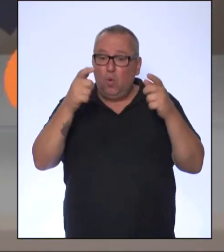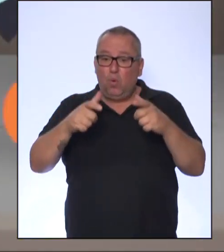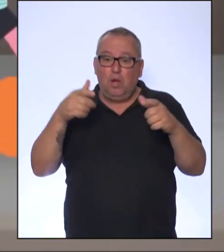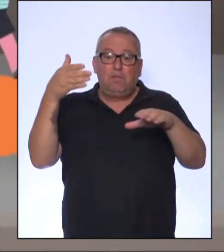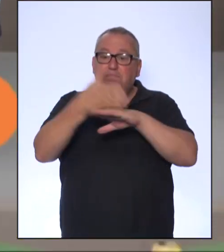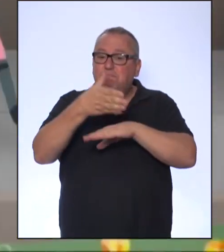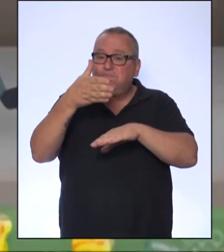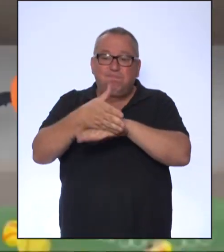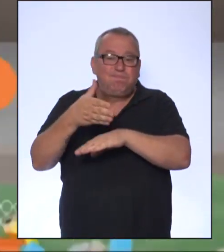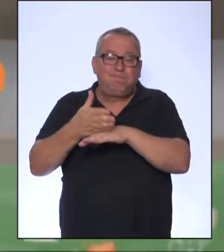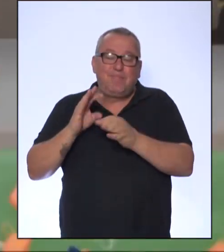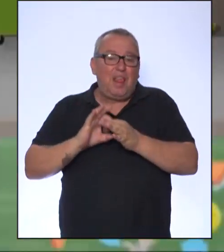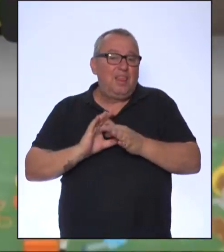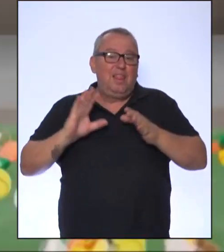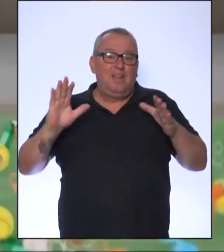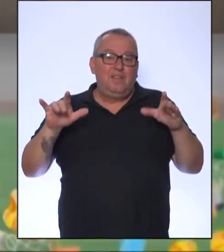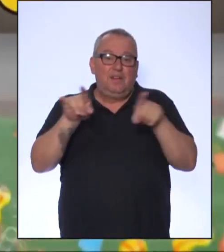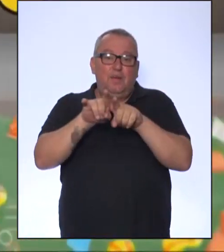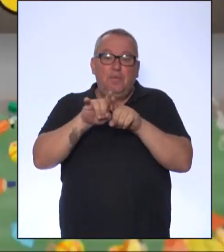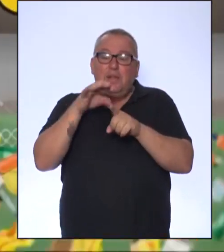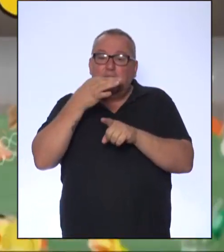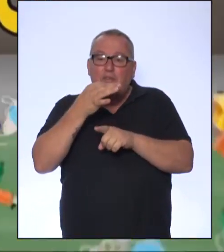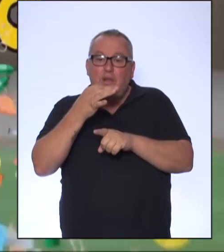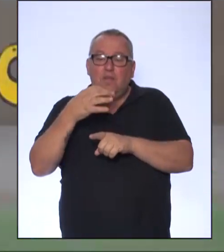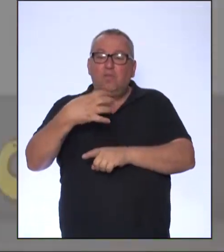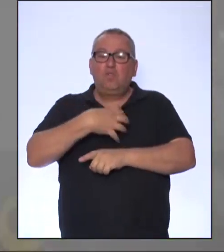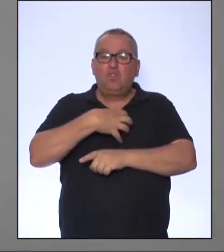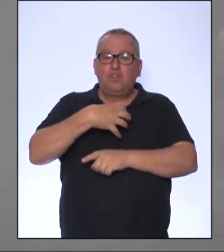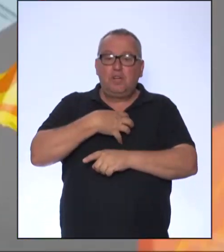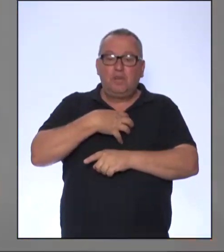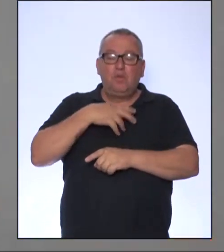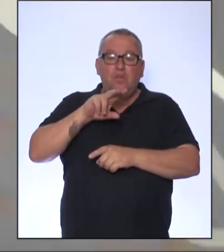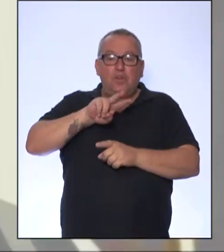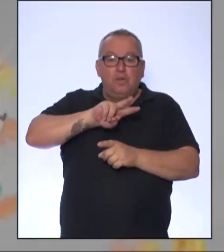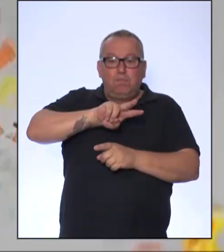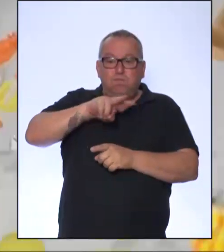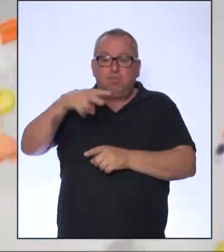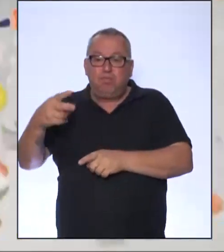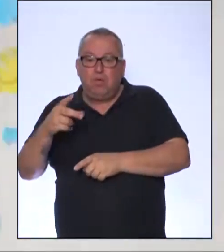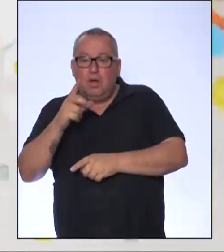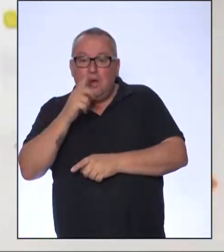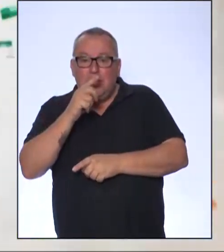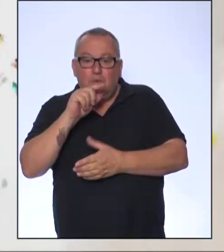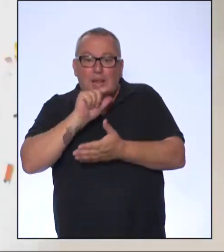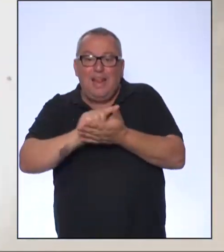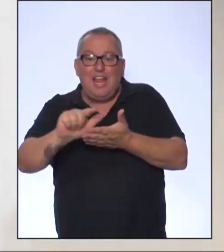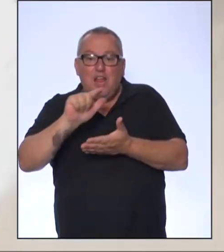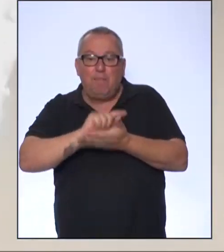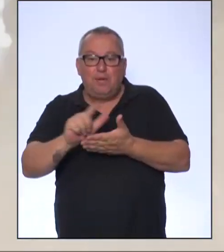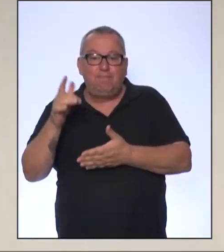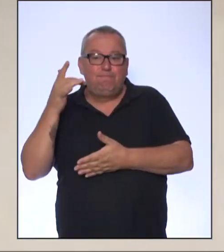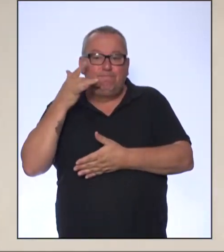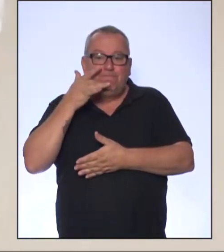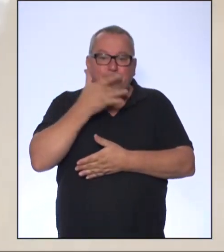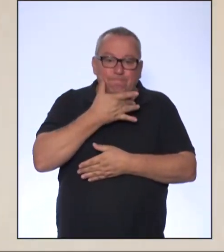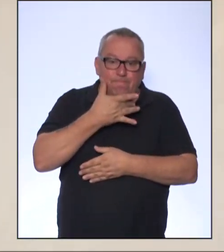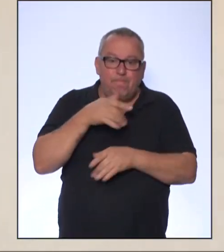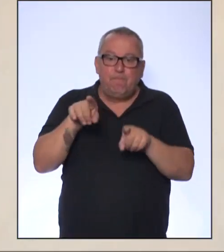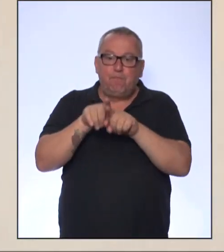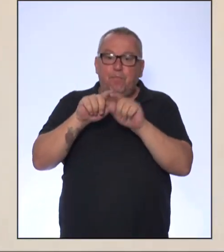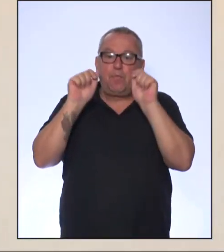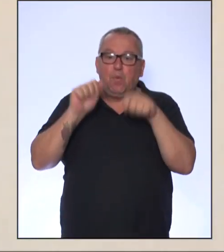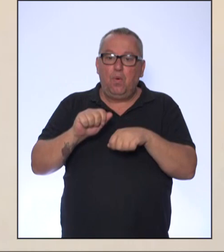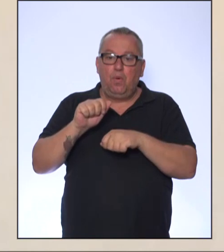que você pode ir? E se achássemos uma nova forma de transformar a água em limpa e potável? E se pudéssemos